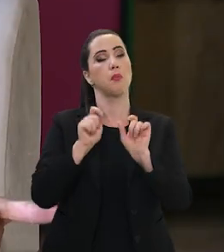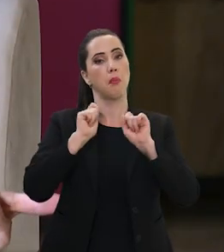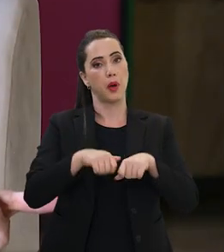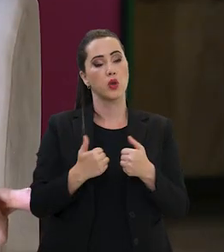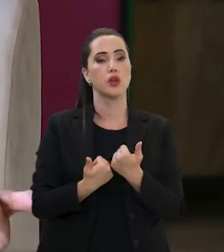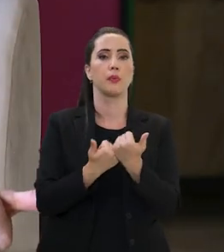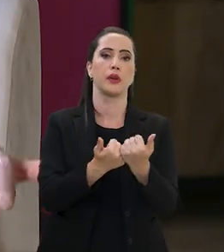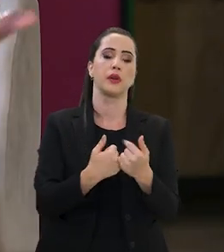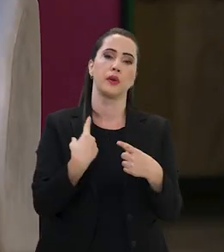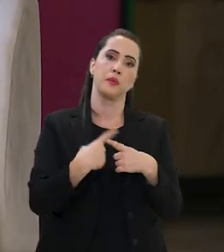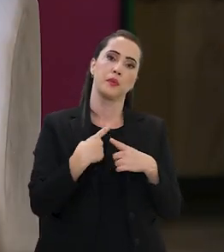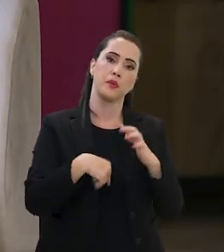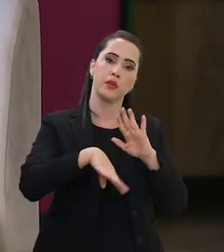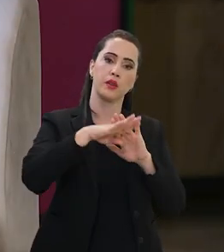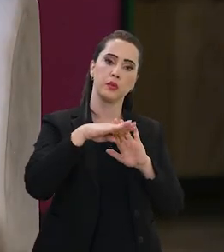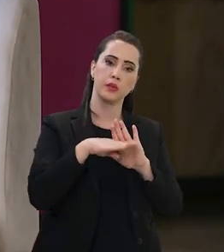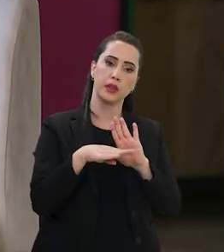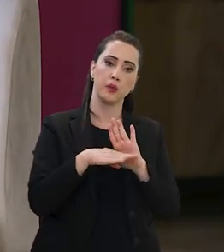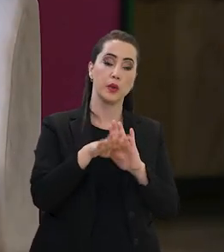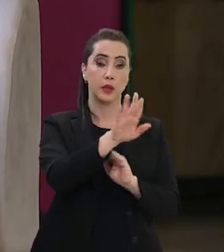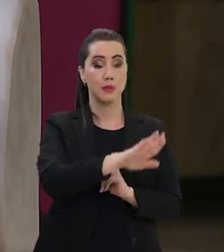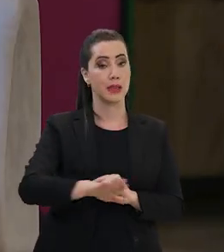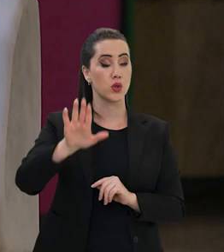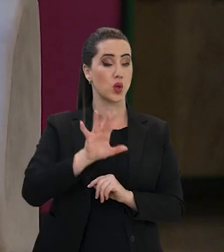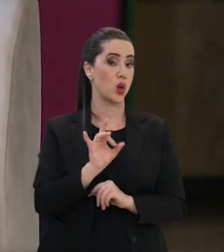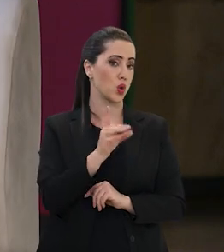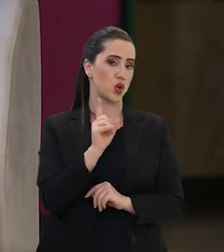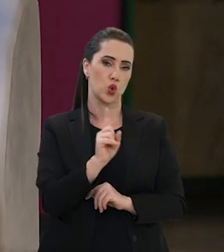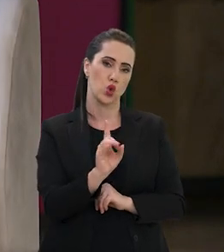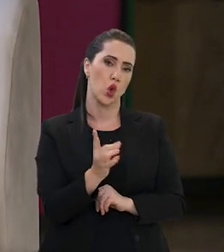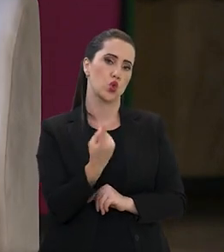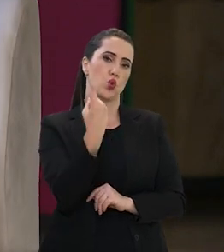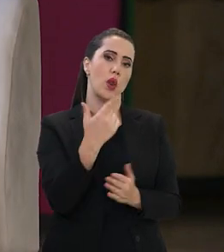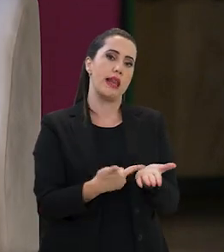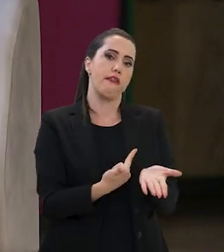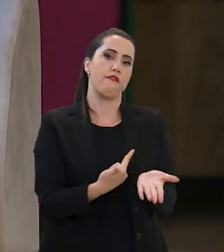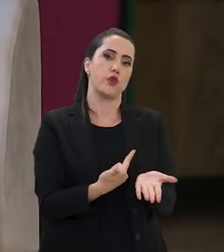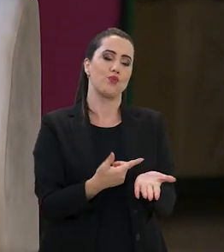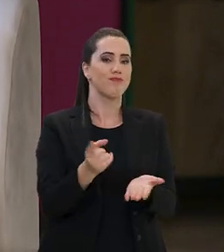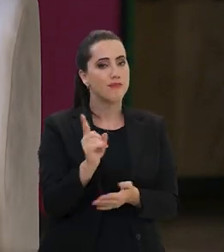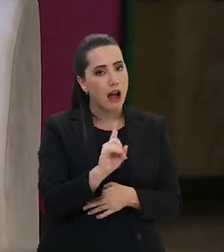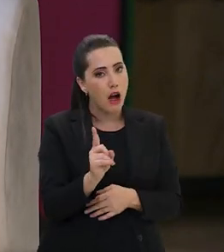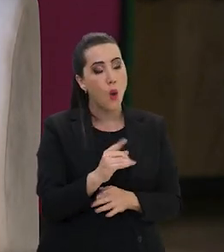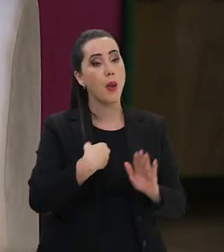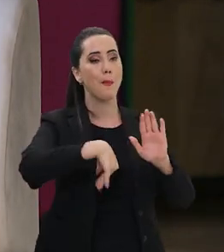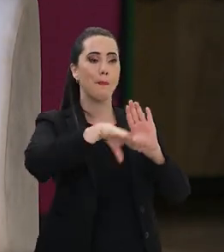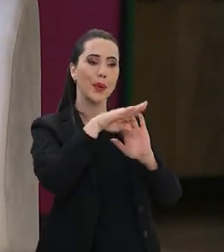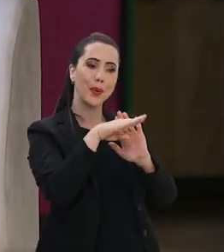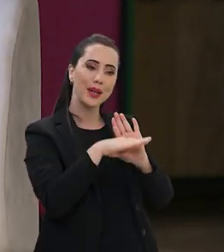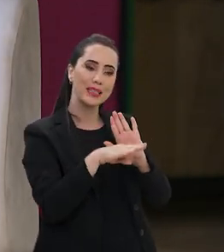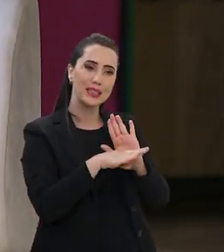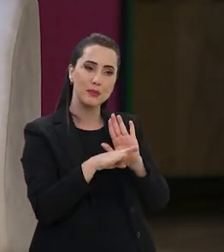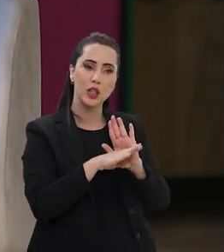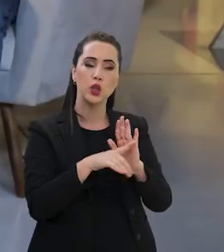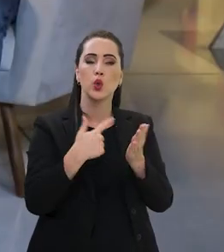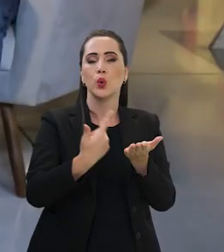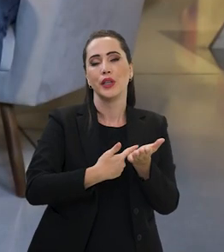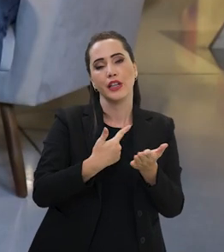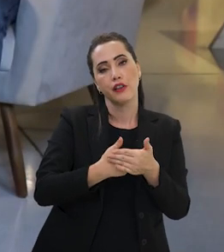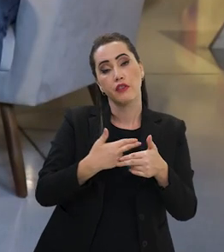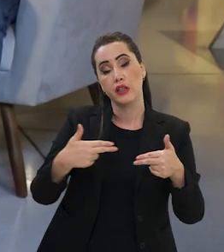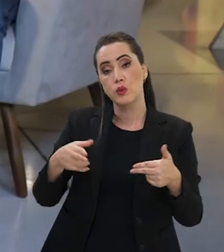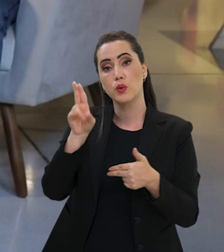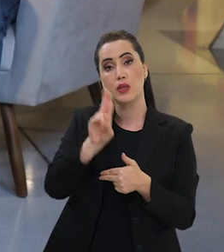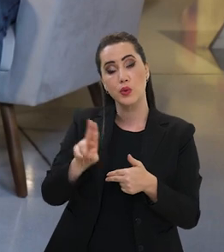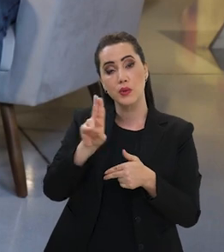forma plataformas educacionais também podem, porque o programa nacional não é só do livro didático, é o